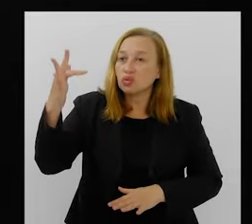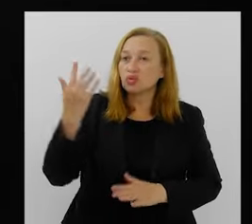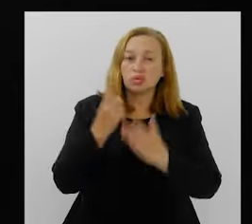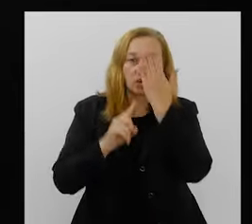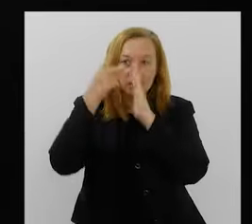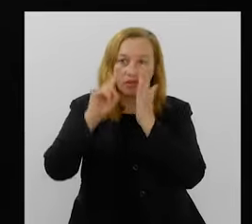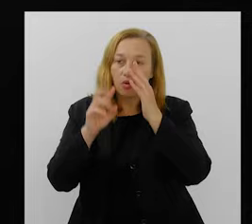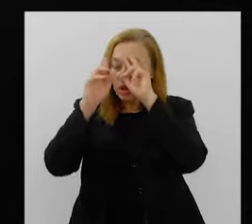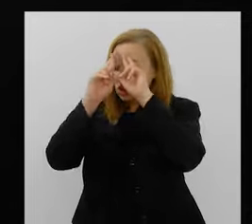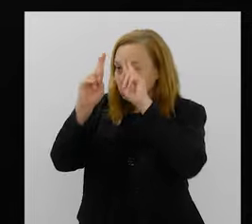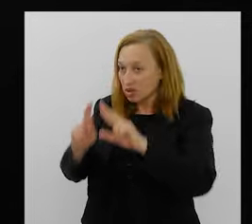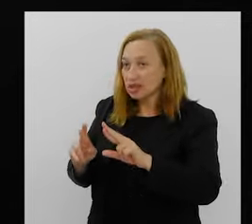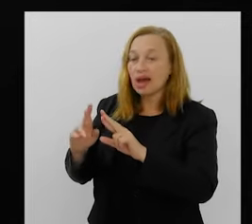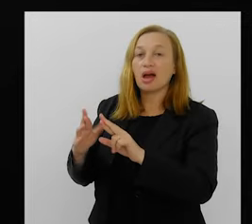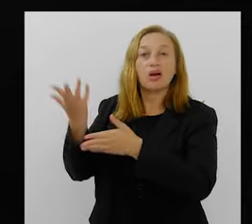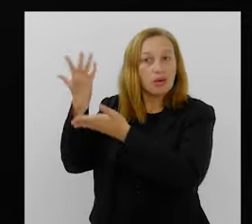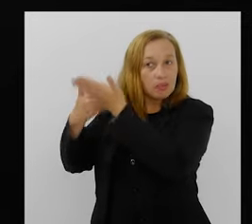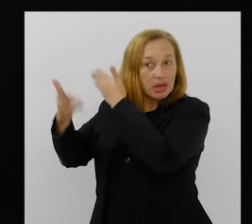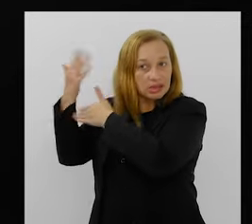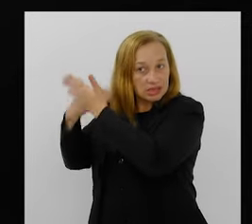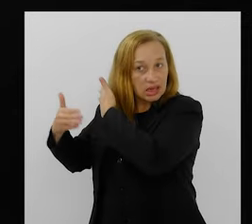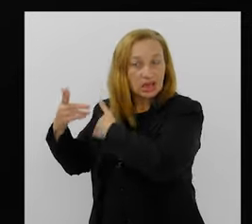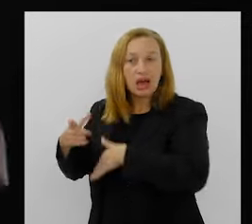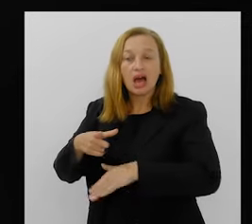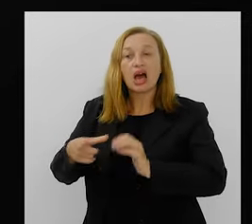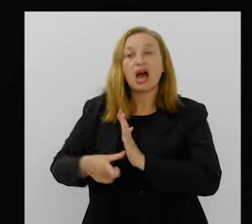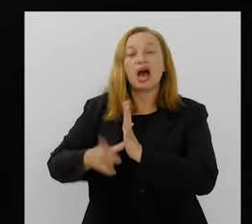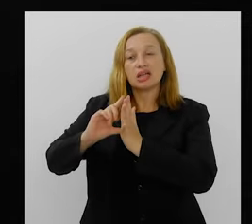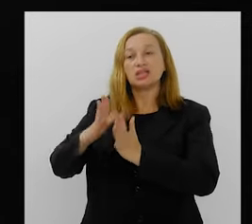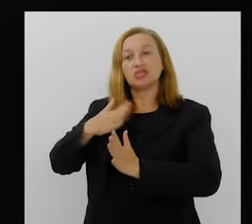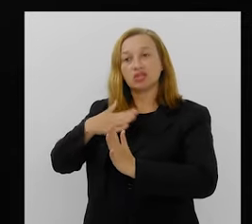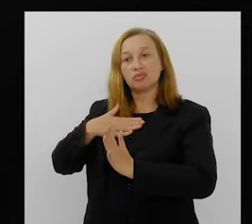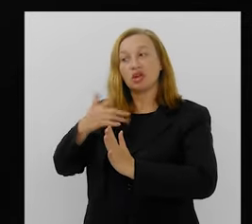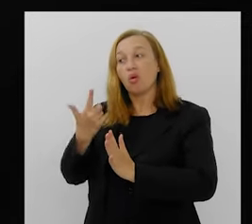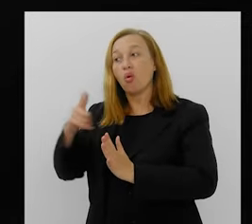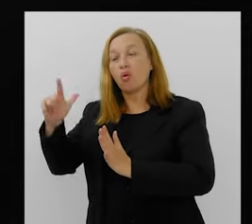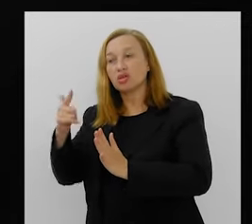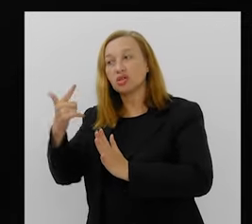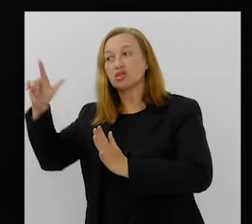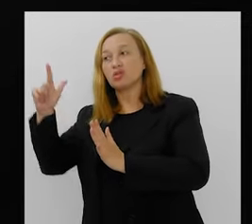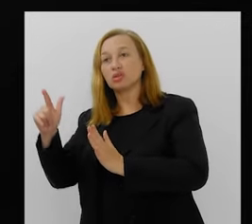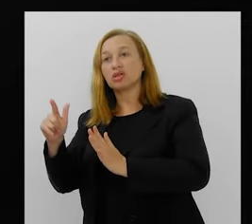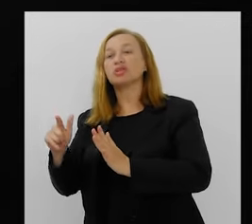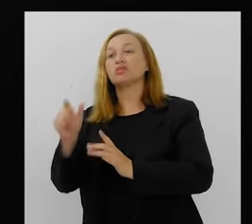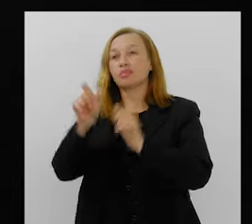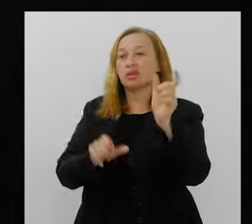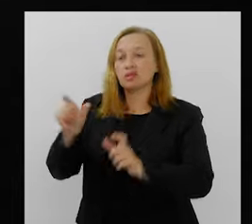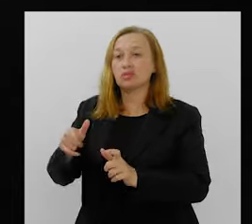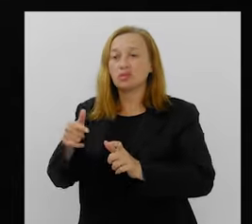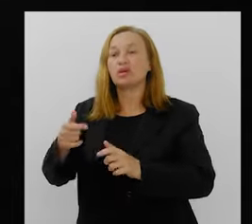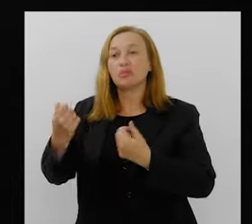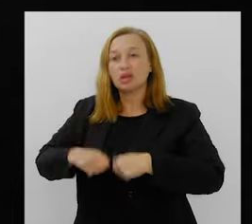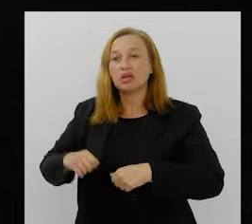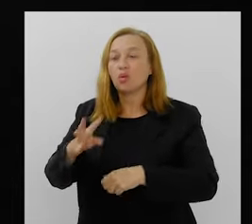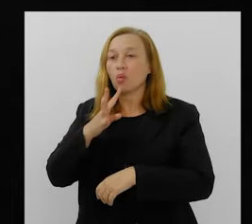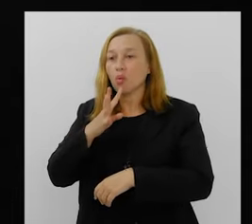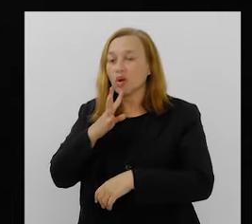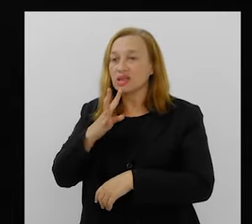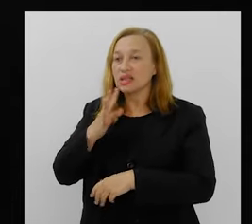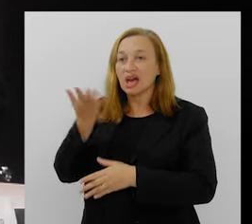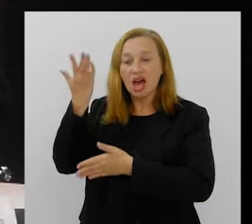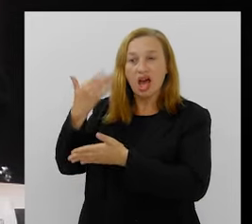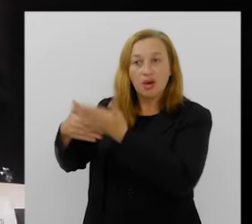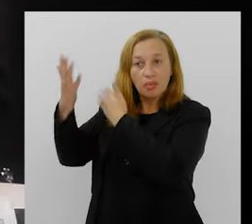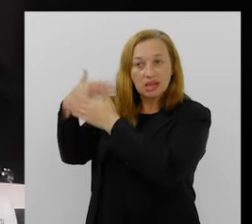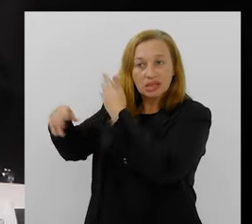respeitar quem já passou, porque antes de mim vieram outras pessoas, e eu preciso conhecer a história deles para eu poder seguir. Porque